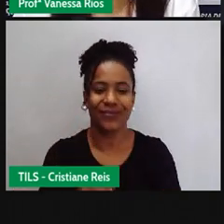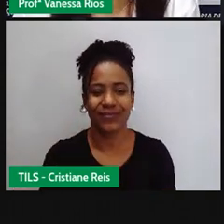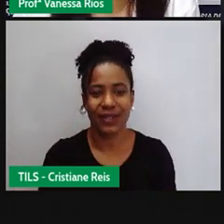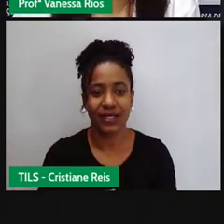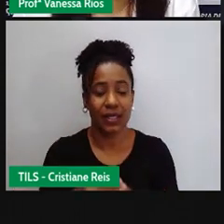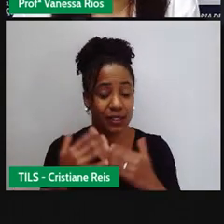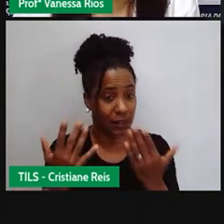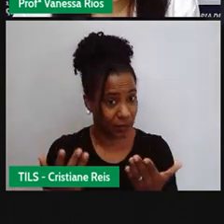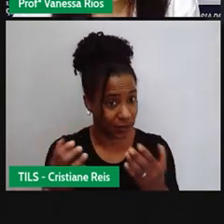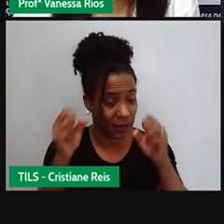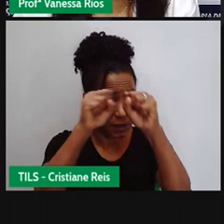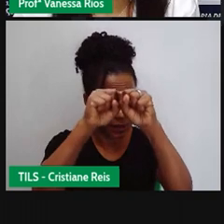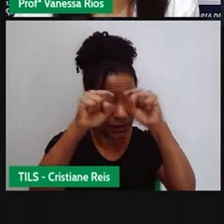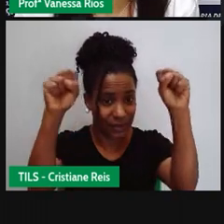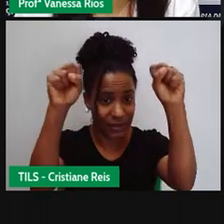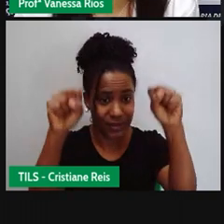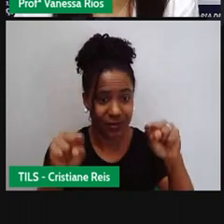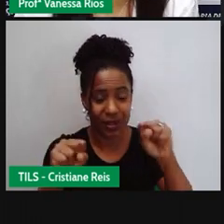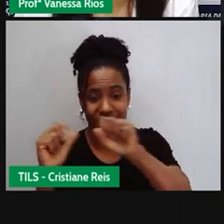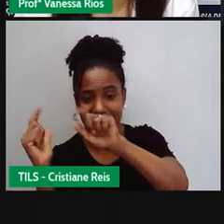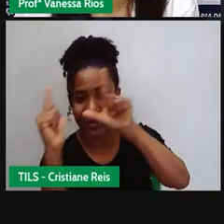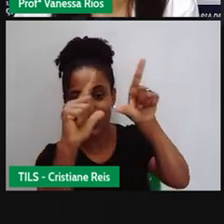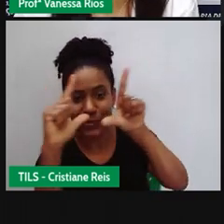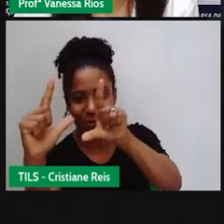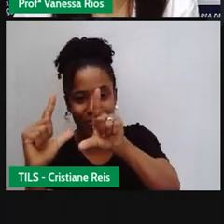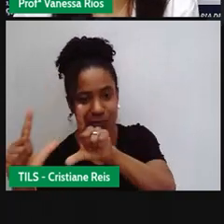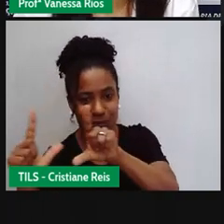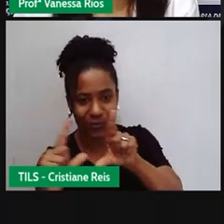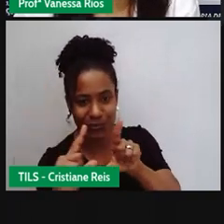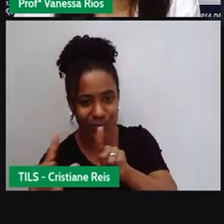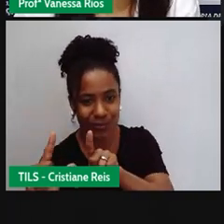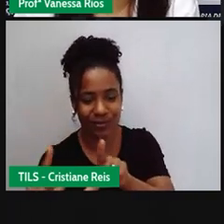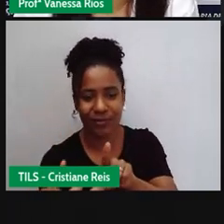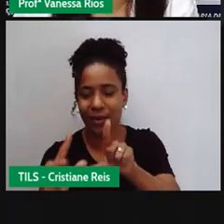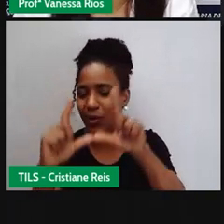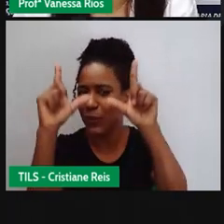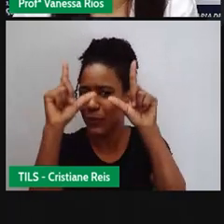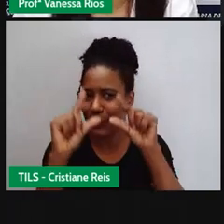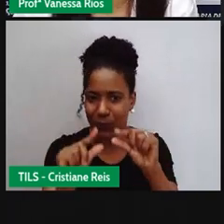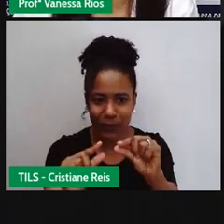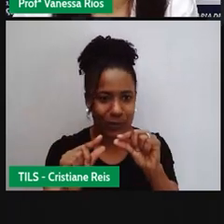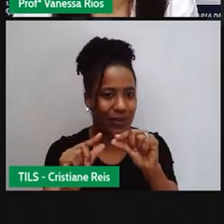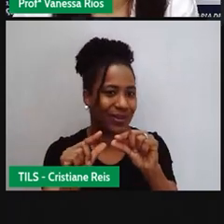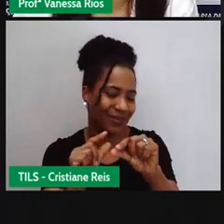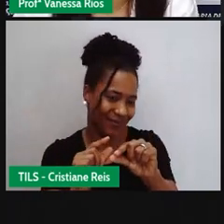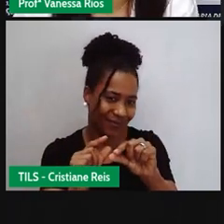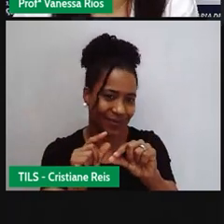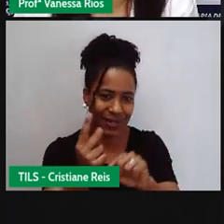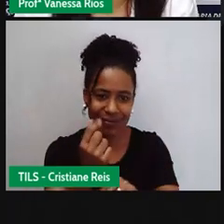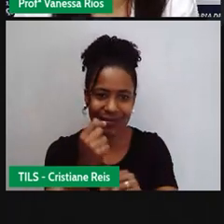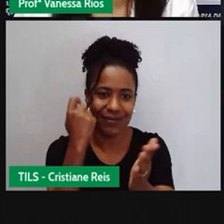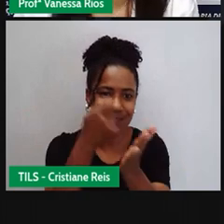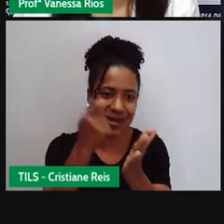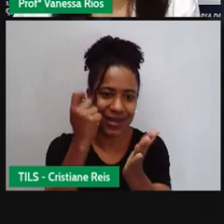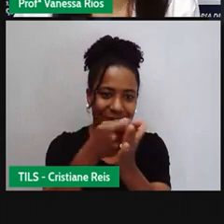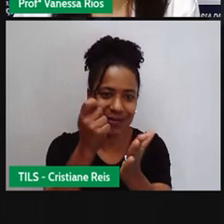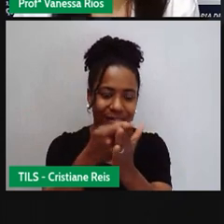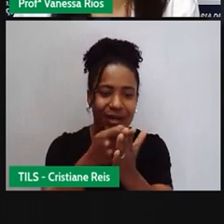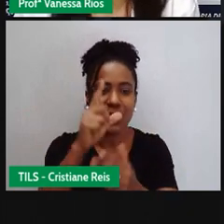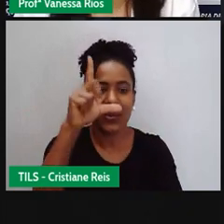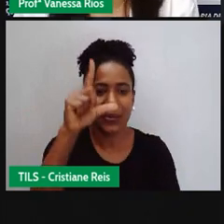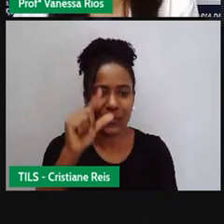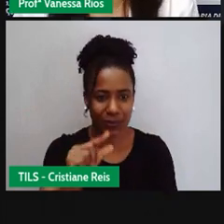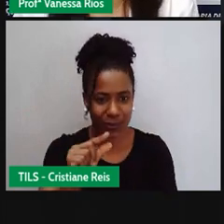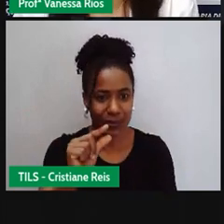de energia fotovoltaica, é possível reduzir drasticamente os valores pagos na conta de luz. O